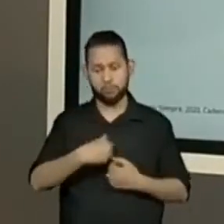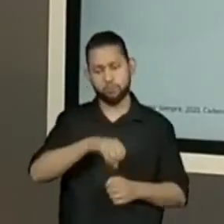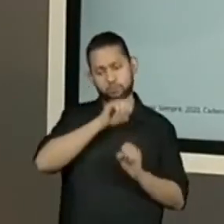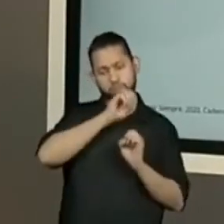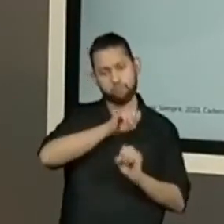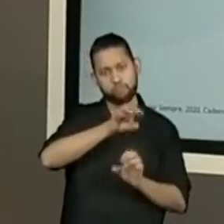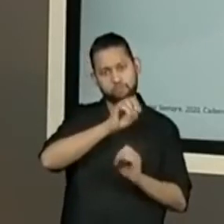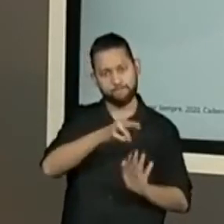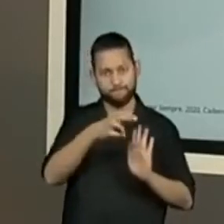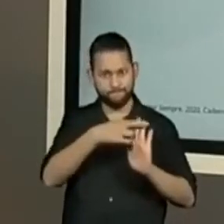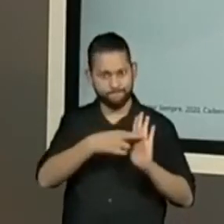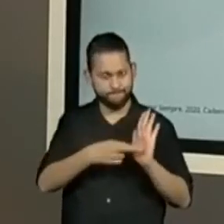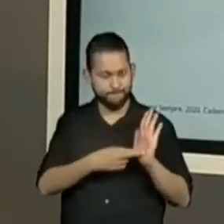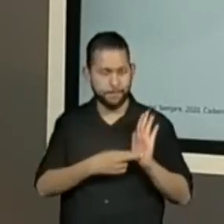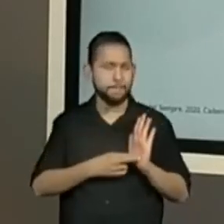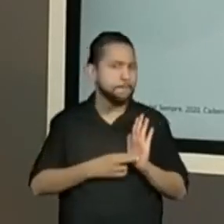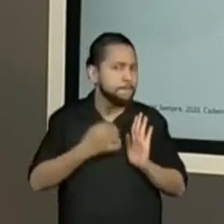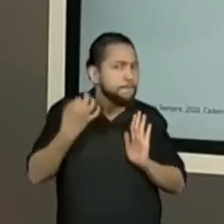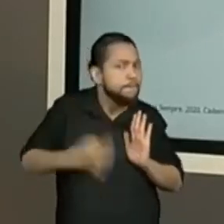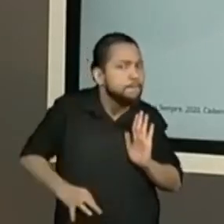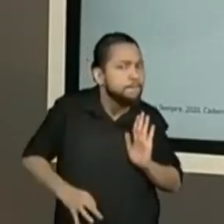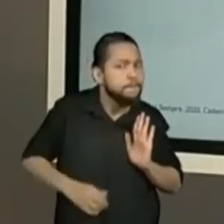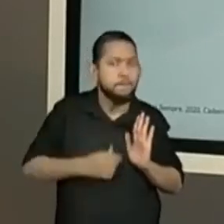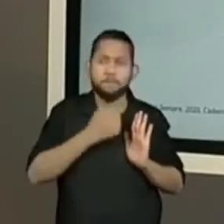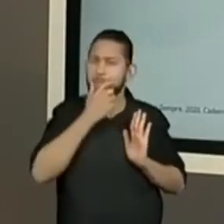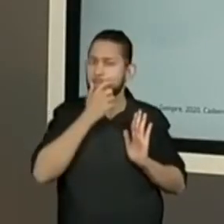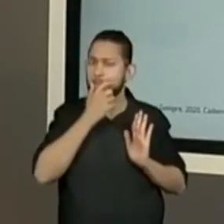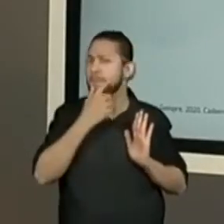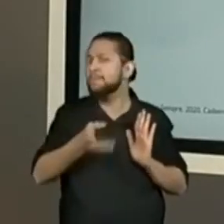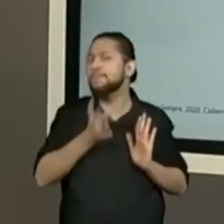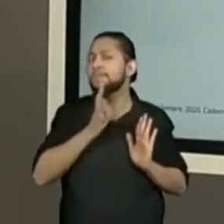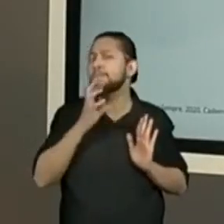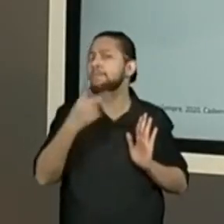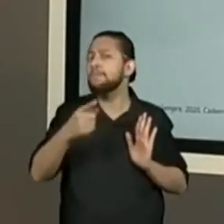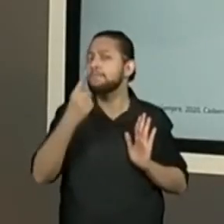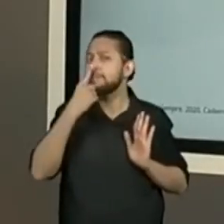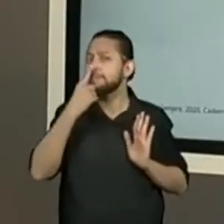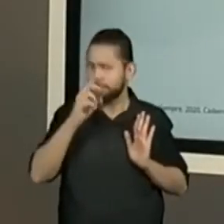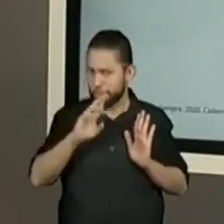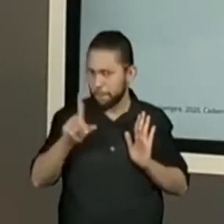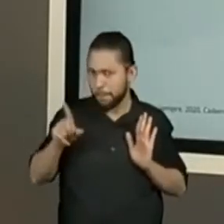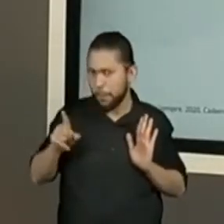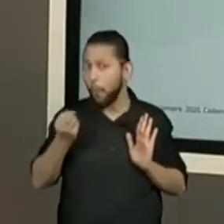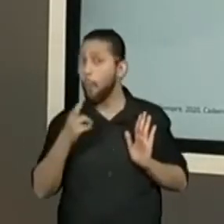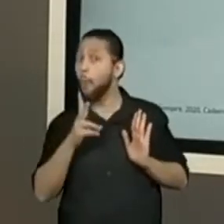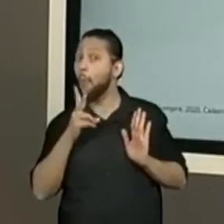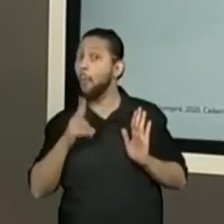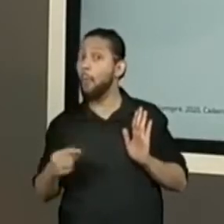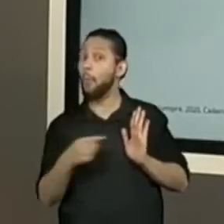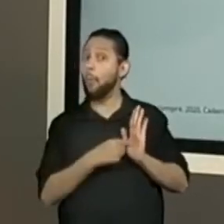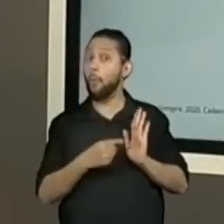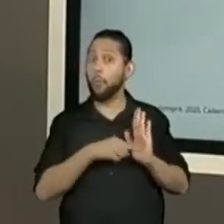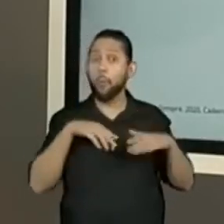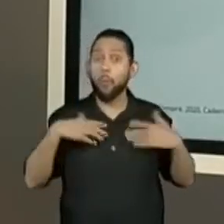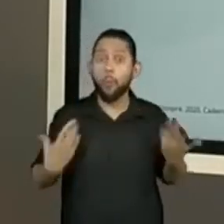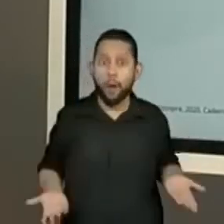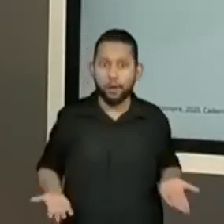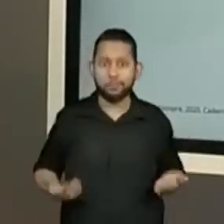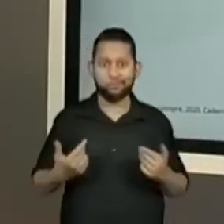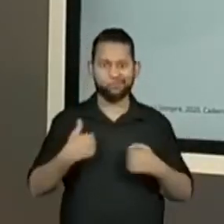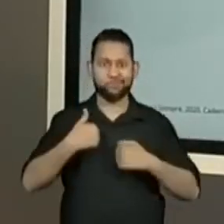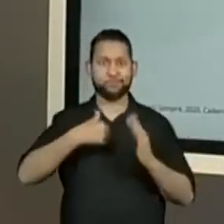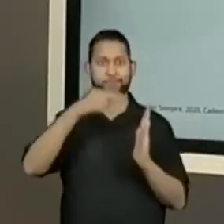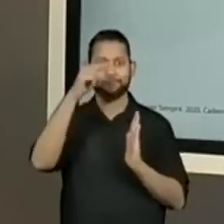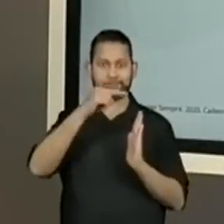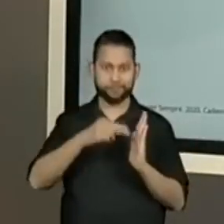está essa regra dessa brincadeira é do jeitinho que você conhece. Então, a professora vai ler as